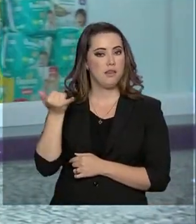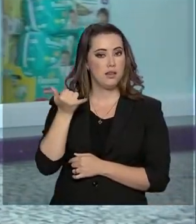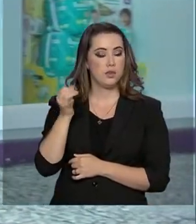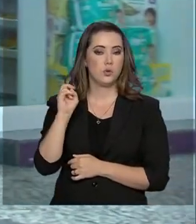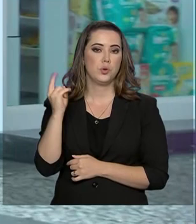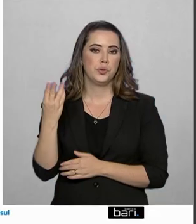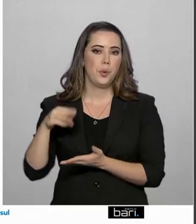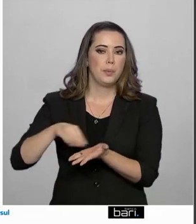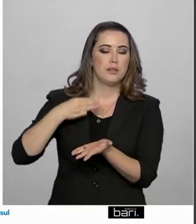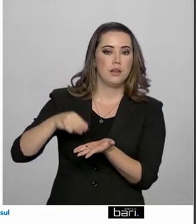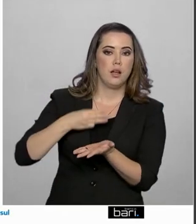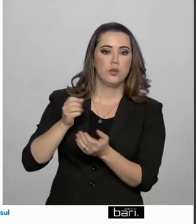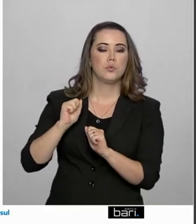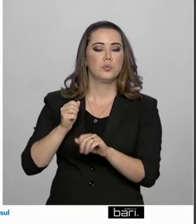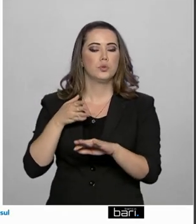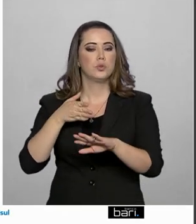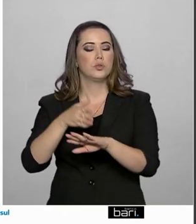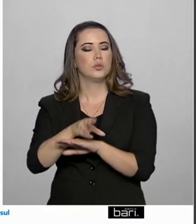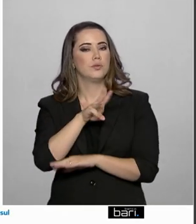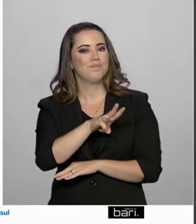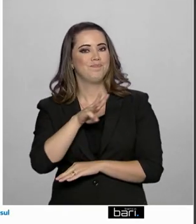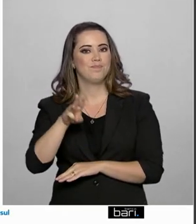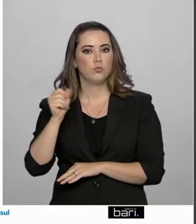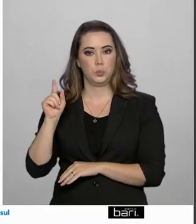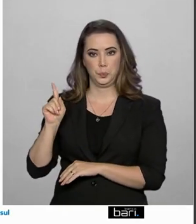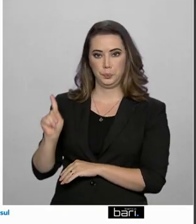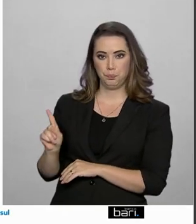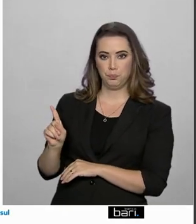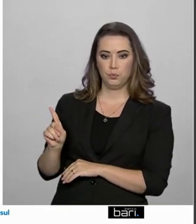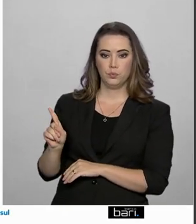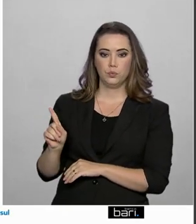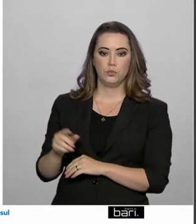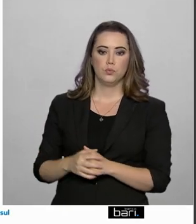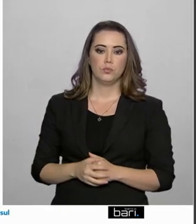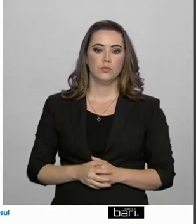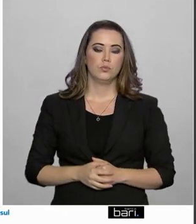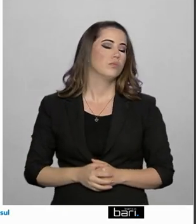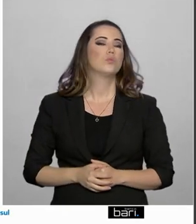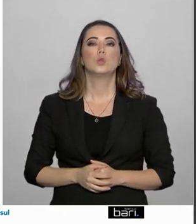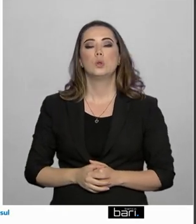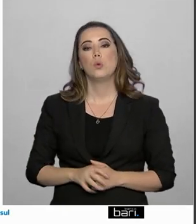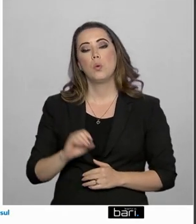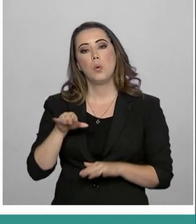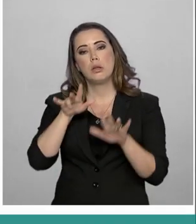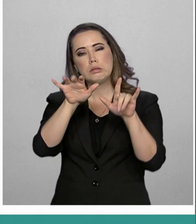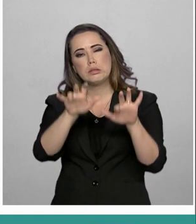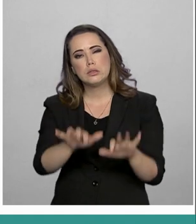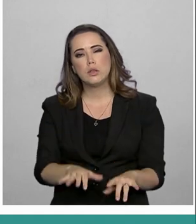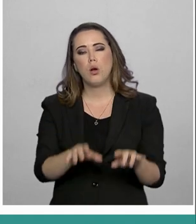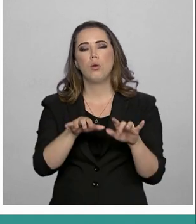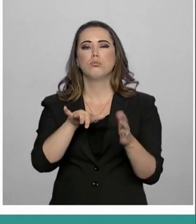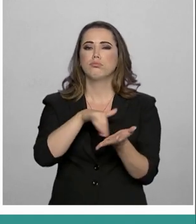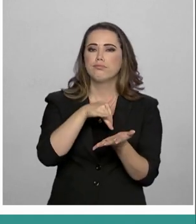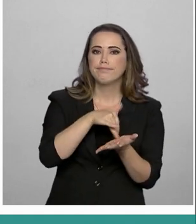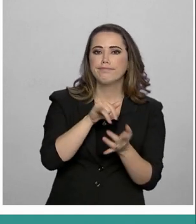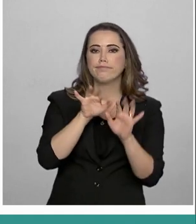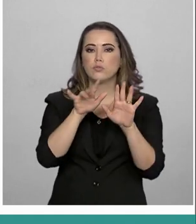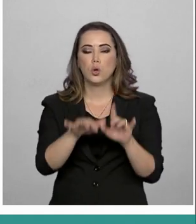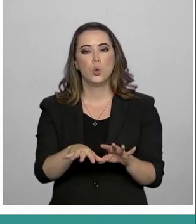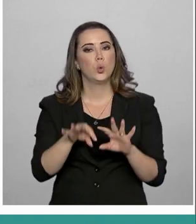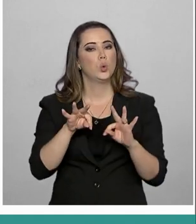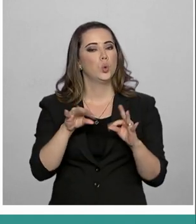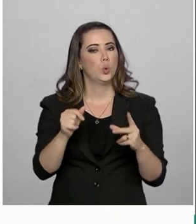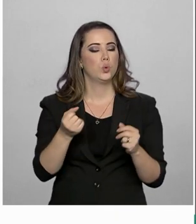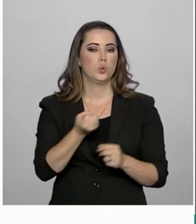indesejadas, podem entrar no site nãomeperturbe.com.br, fazer o cadastro, inserindo todos